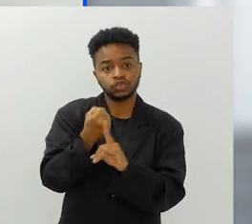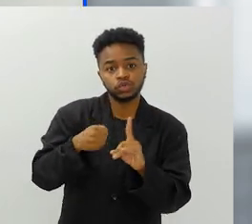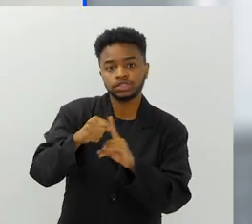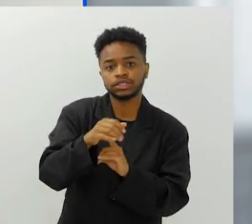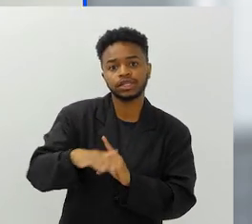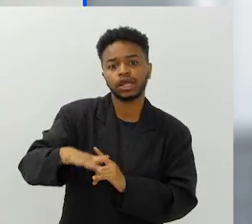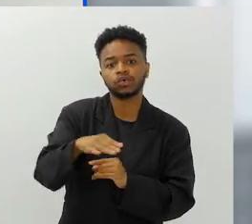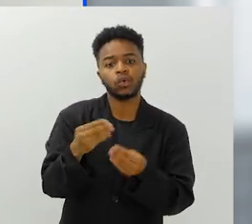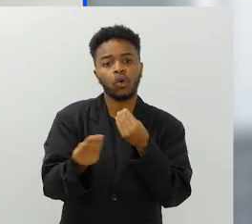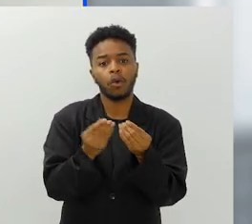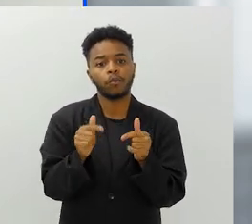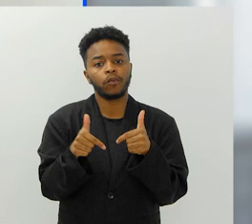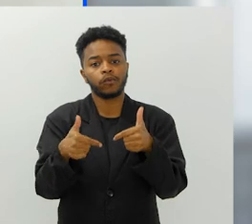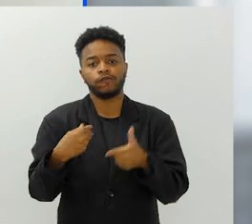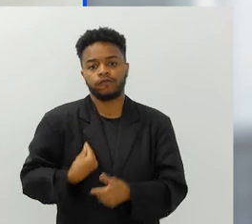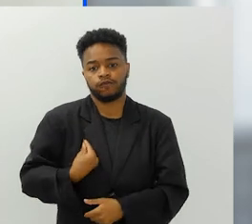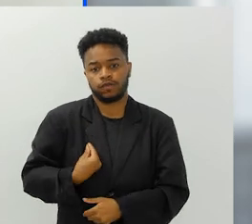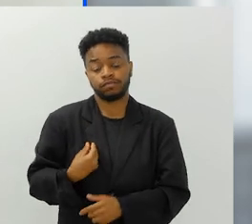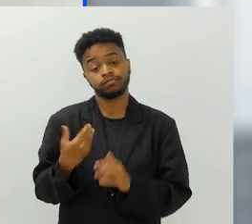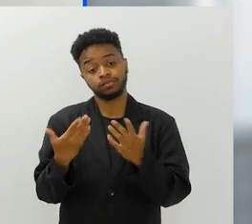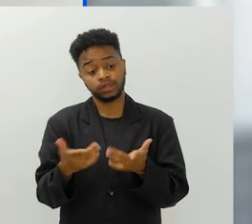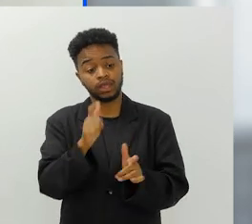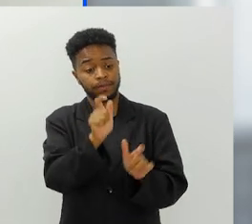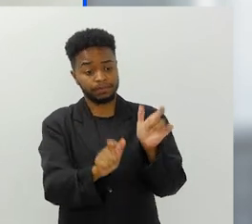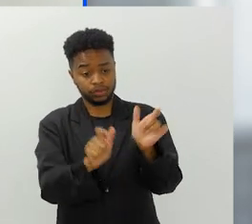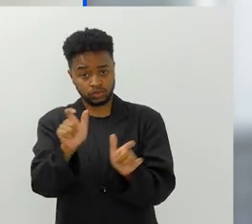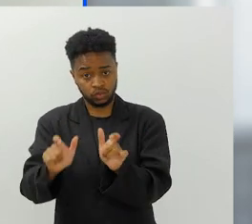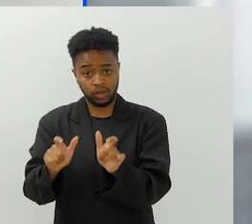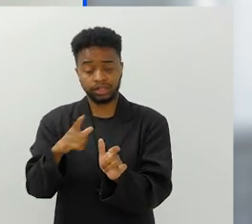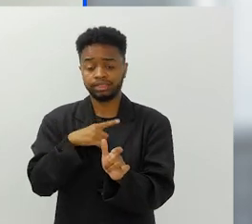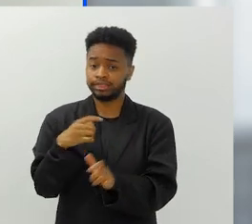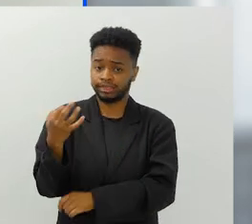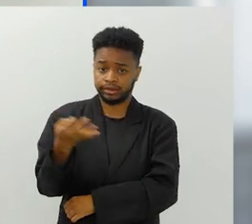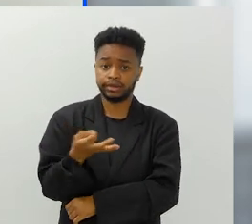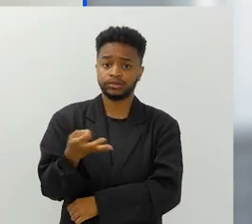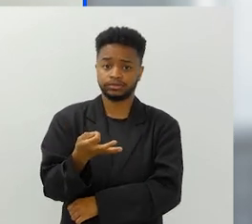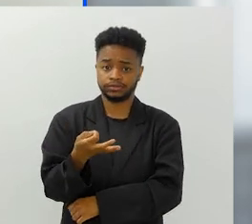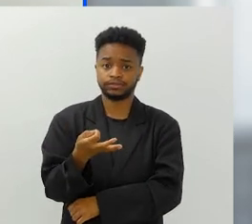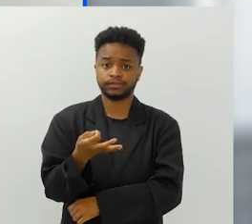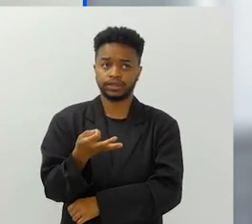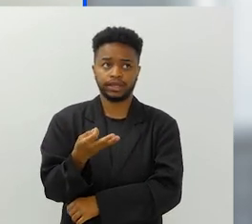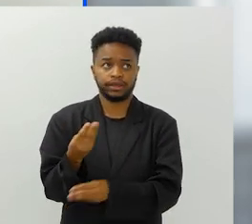como sociedade vivendo na terra, né? São pessoas que certamente